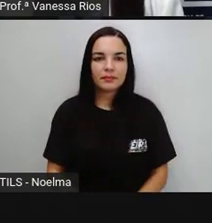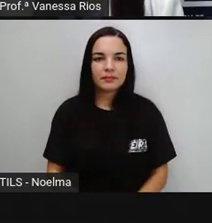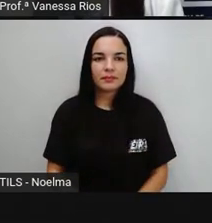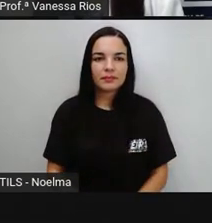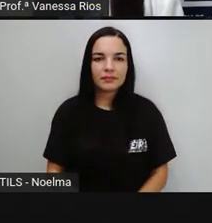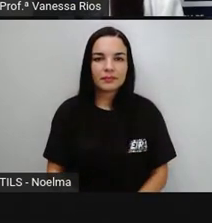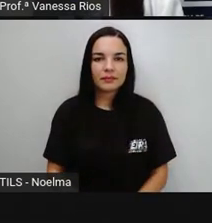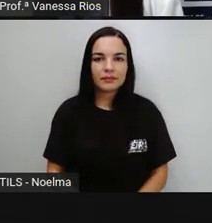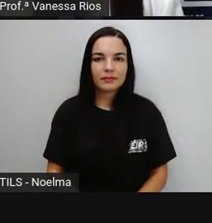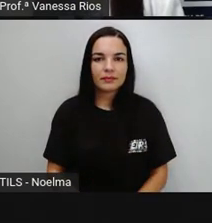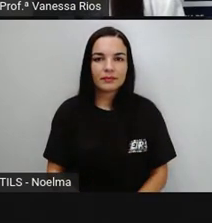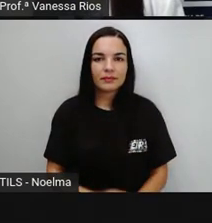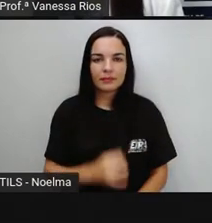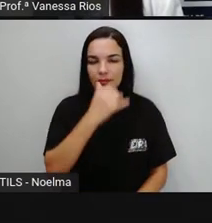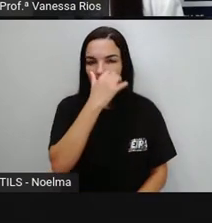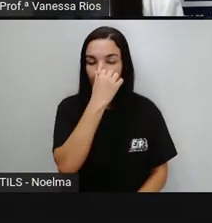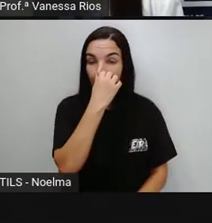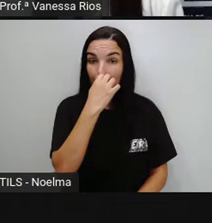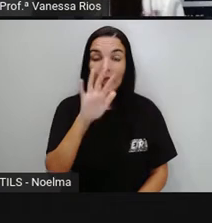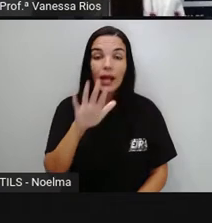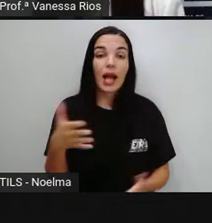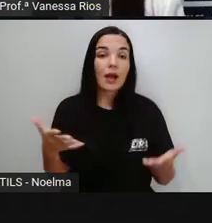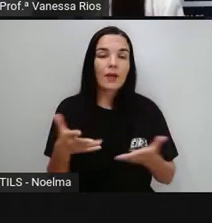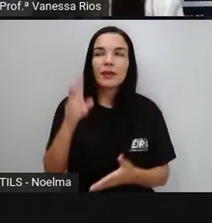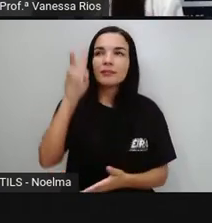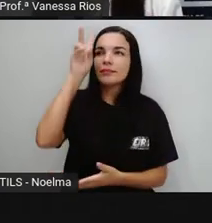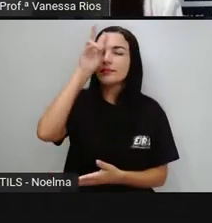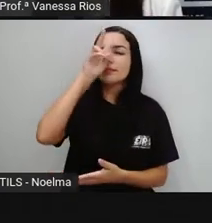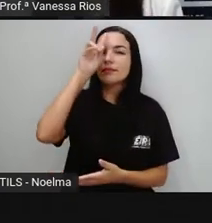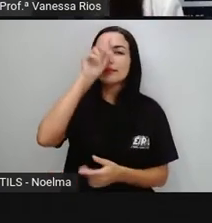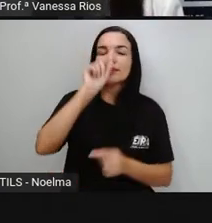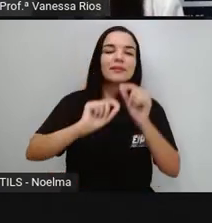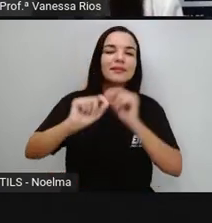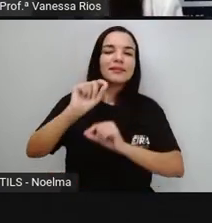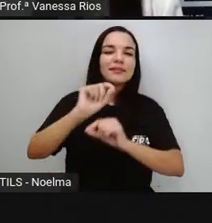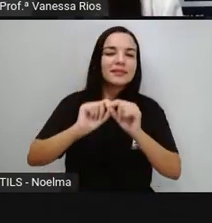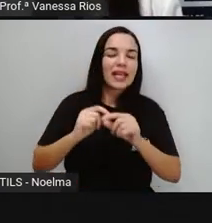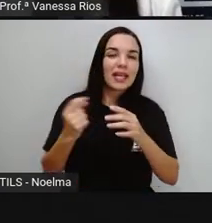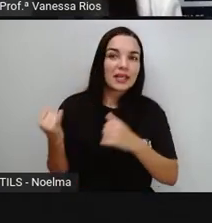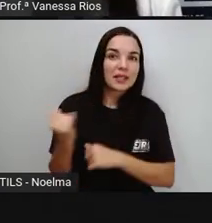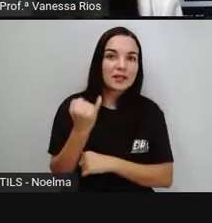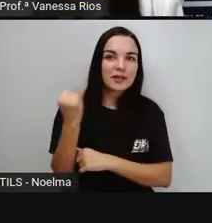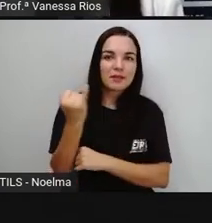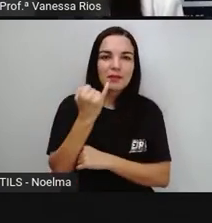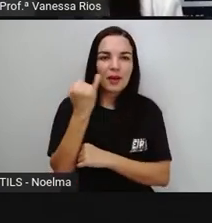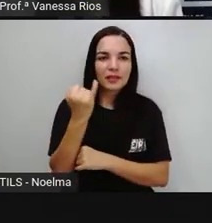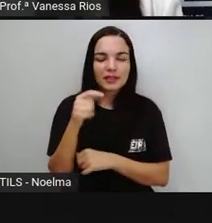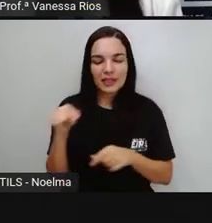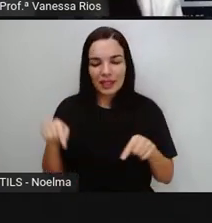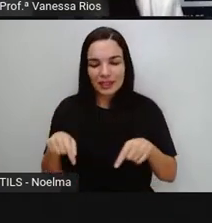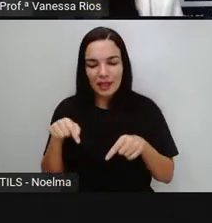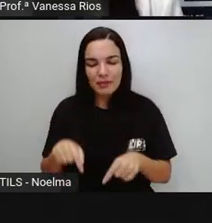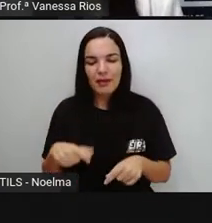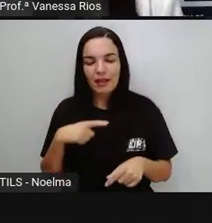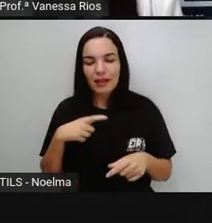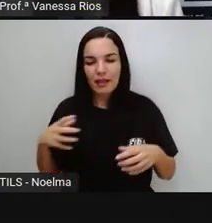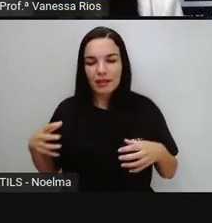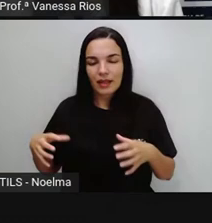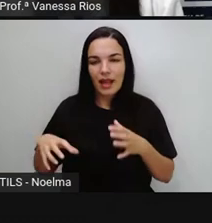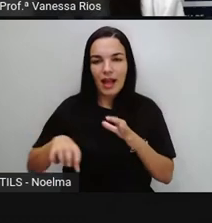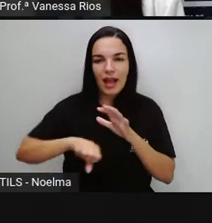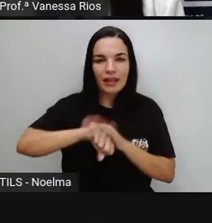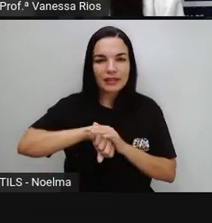E a Pro traz agora A lembrança De algo aí Que é tão importante Que faz parte Da aquisição